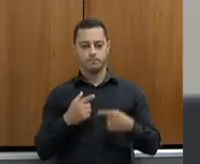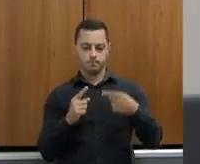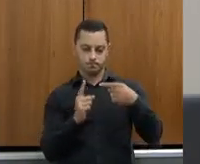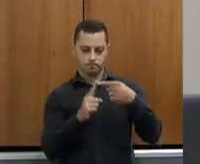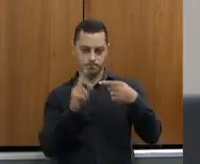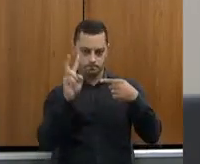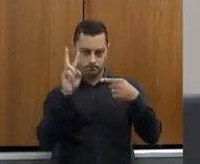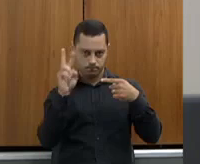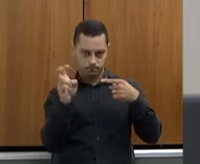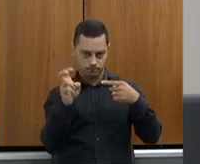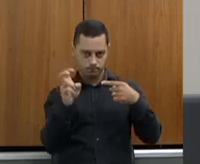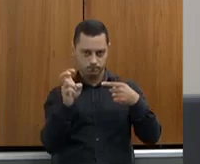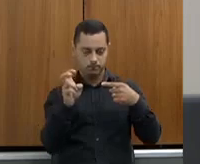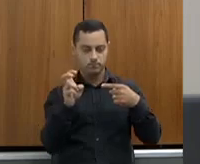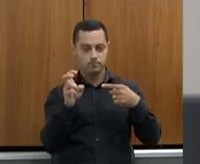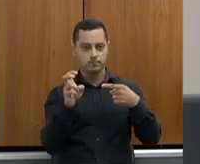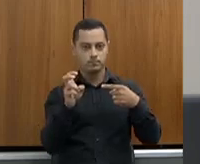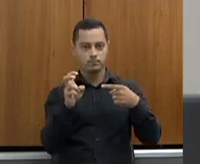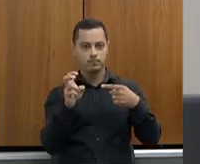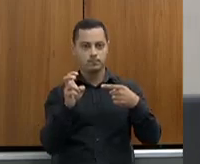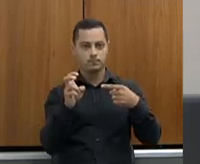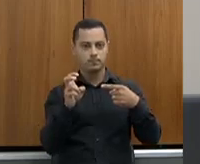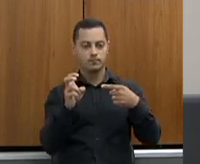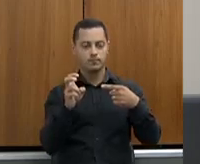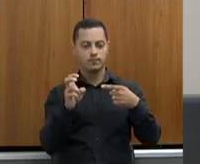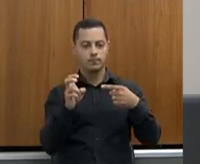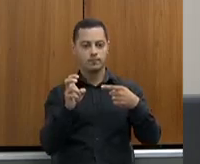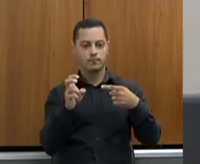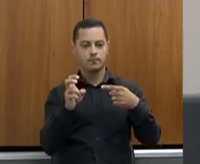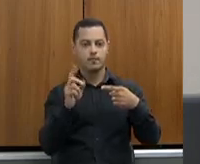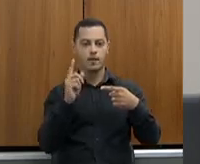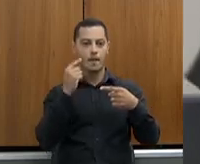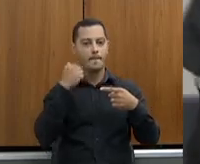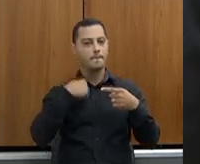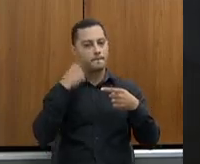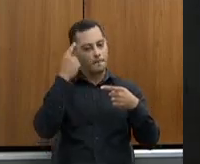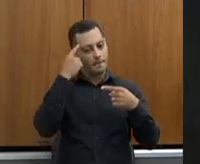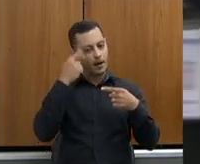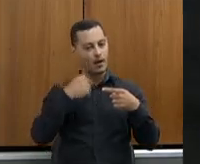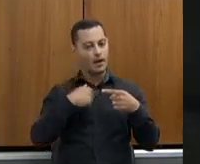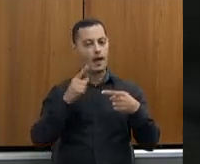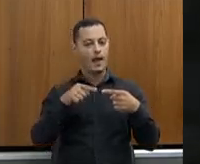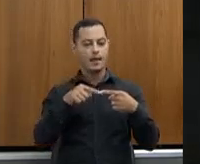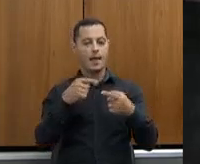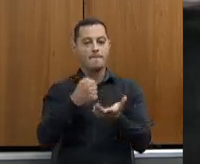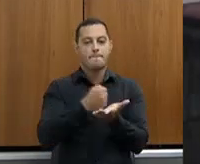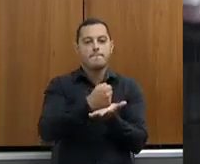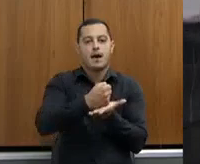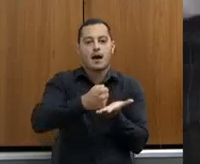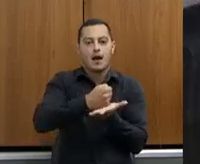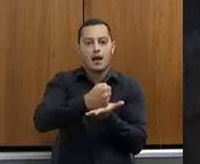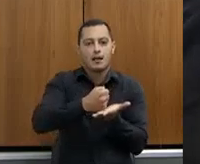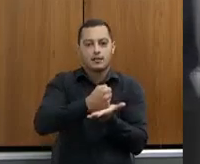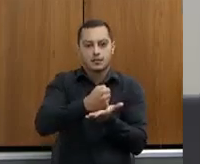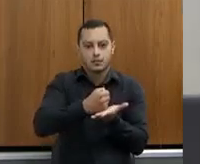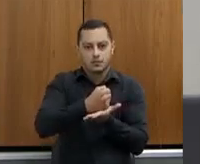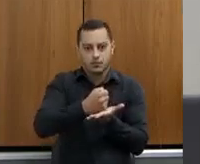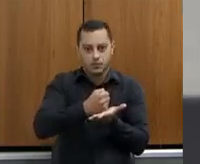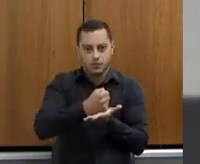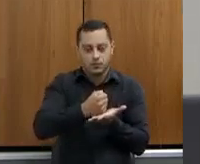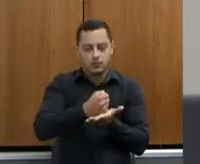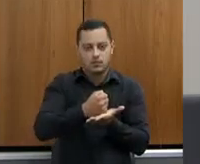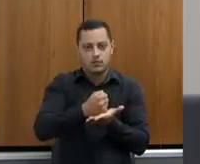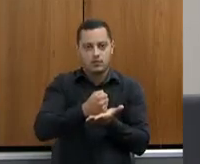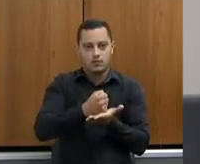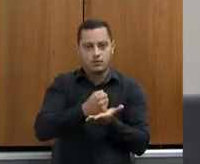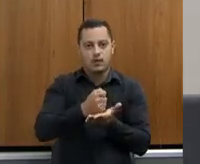tema, que, para mim, ele é basilar para que a agropecuária se fundamente, que é, eu